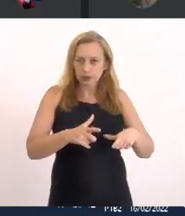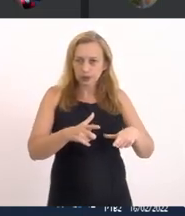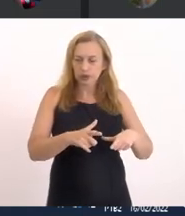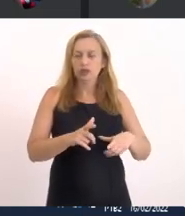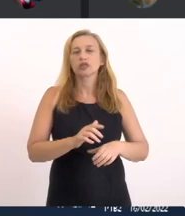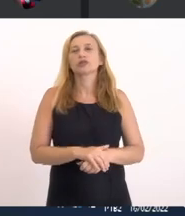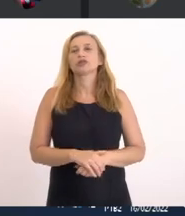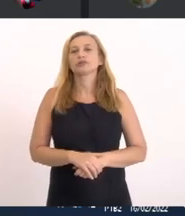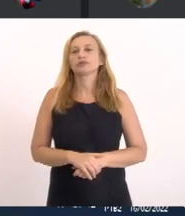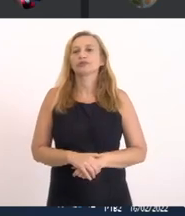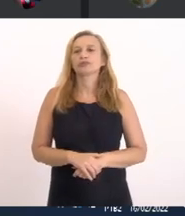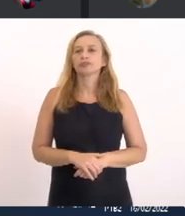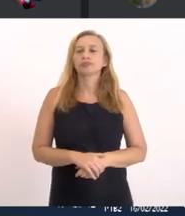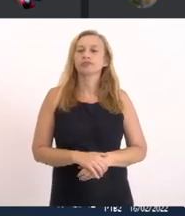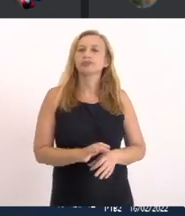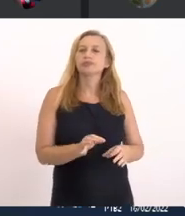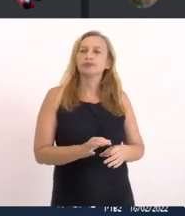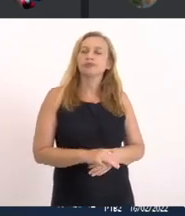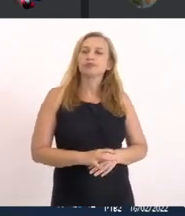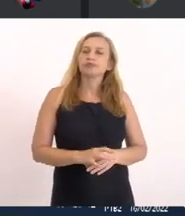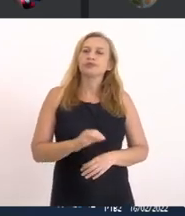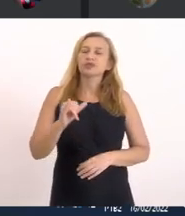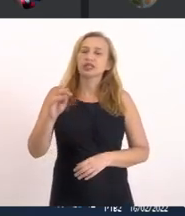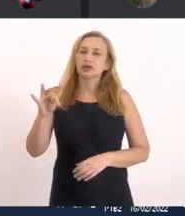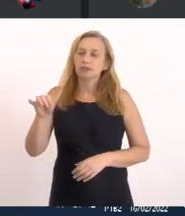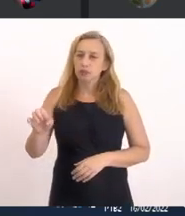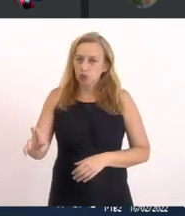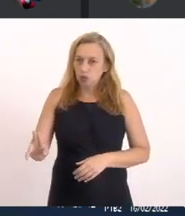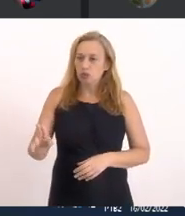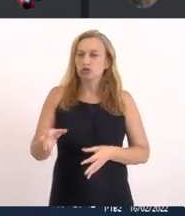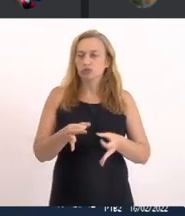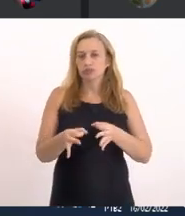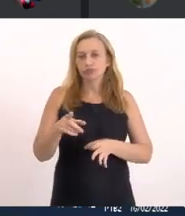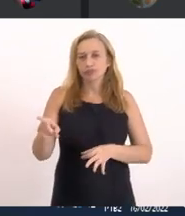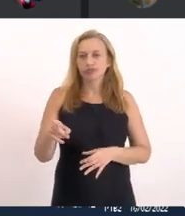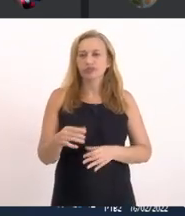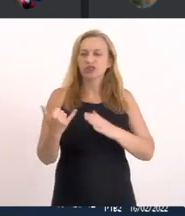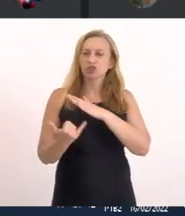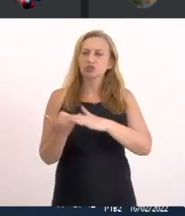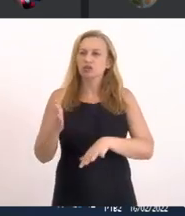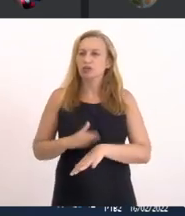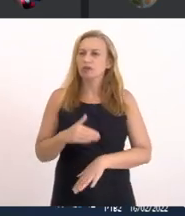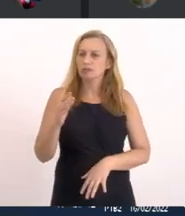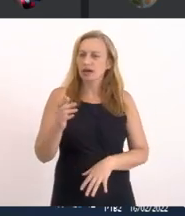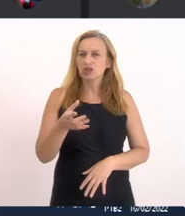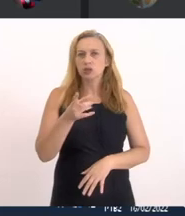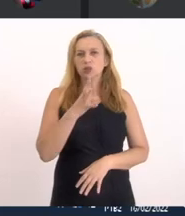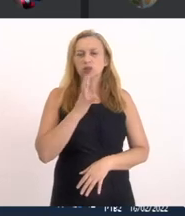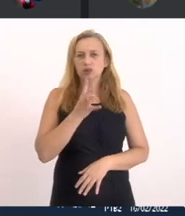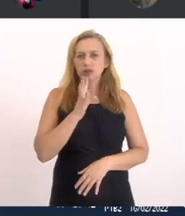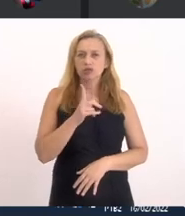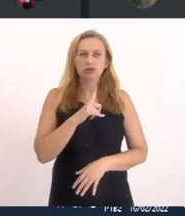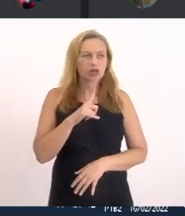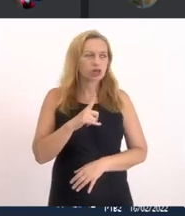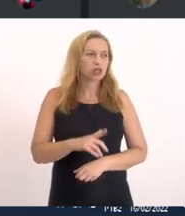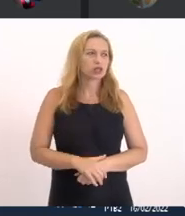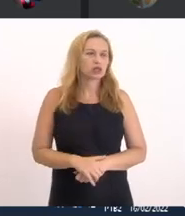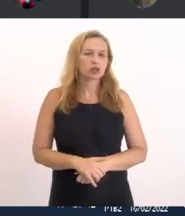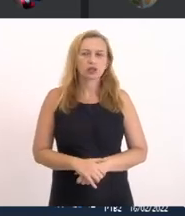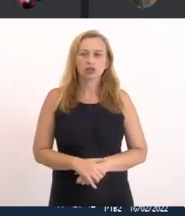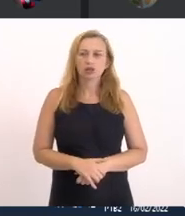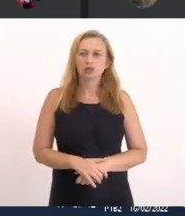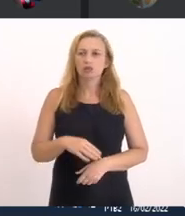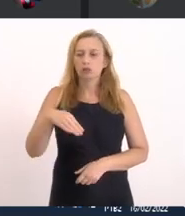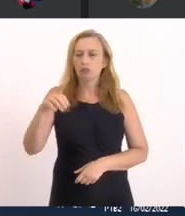Sugeriram O prolongamento Do mole Da lagoa de Piratinho Itaipu A instituição Que mais detém Conhecimento Sobre